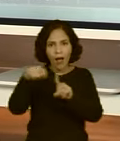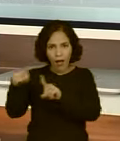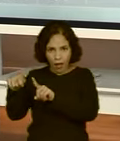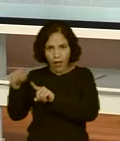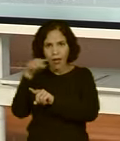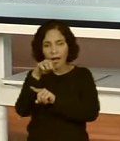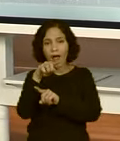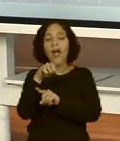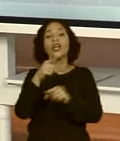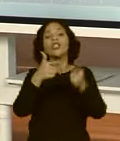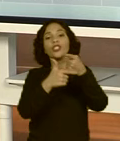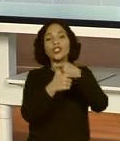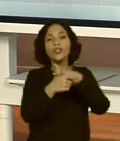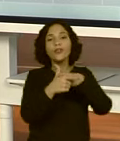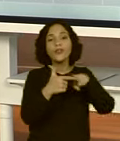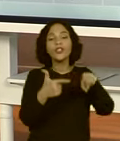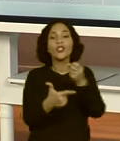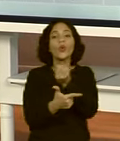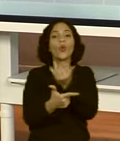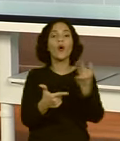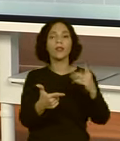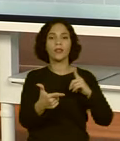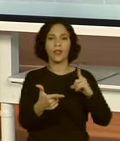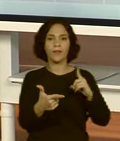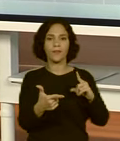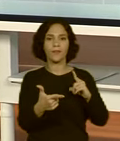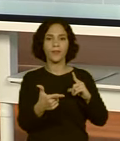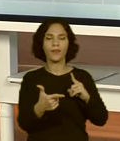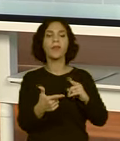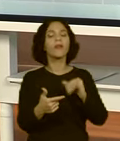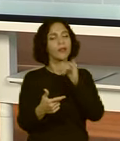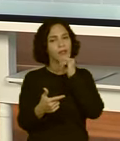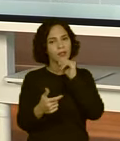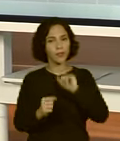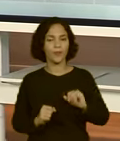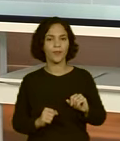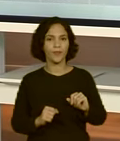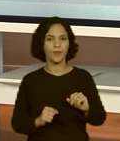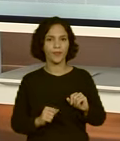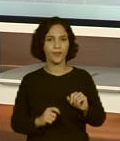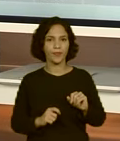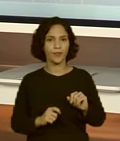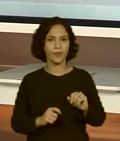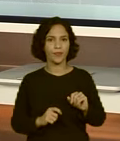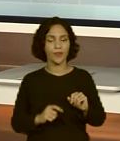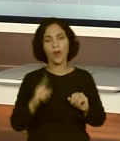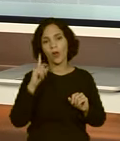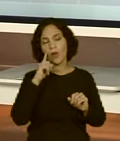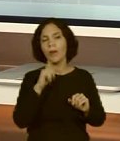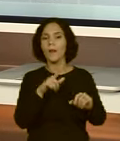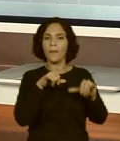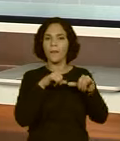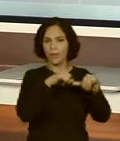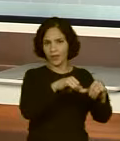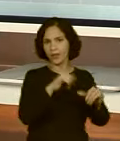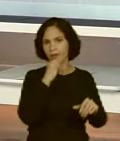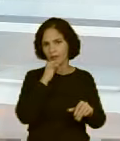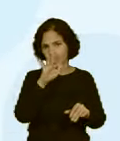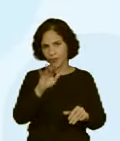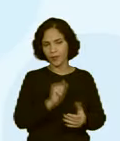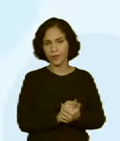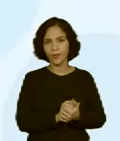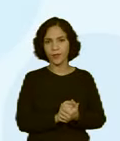dividir pela quantidade de fatores aqui da equação. Então, no caso, vamos pegar o supermercado.